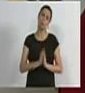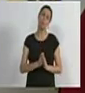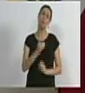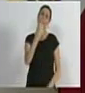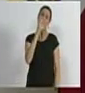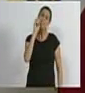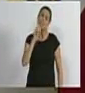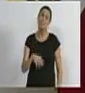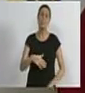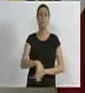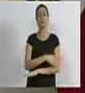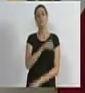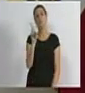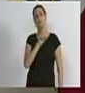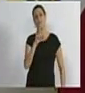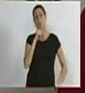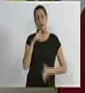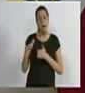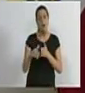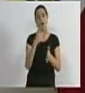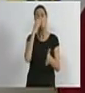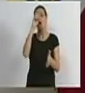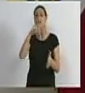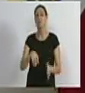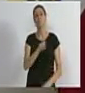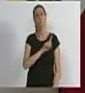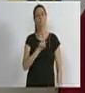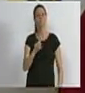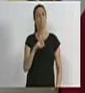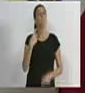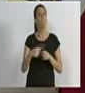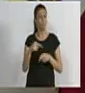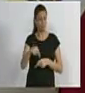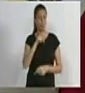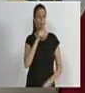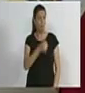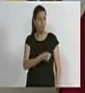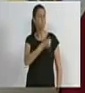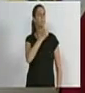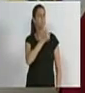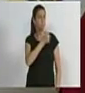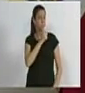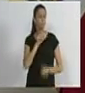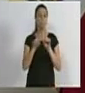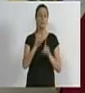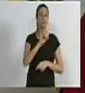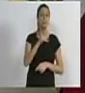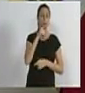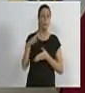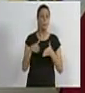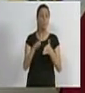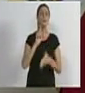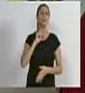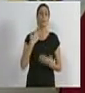rua, não jogue lixo nos rios. Essa água nós tomamos, mas com o rio contaminado, é mais difícil